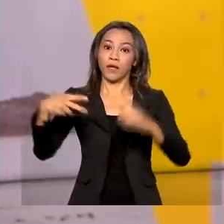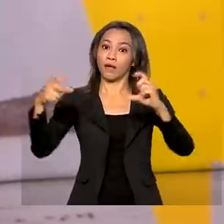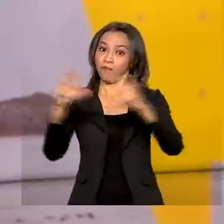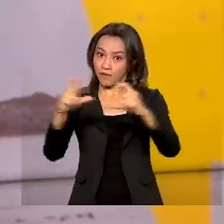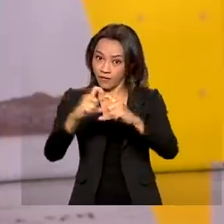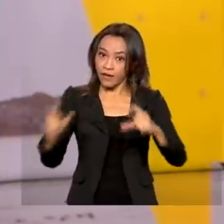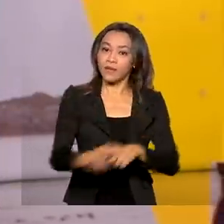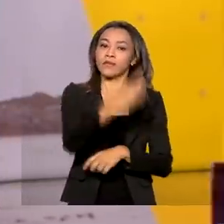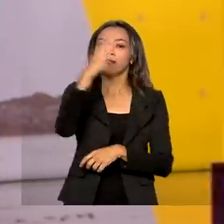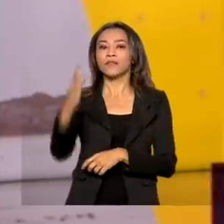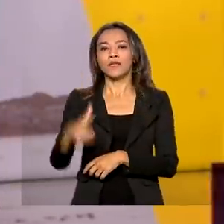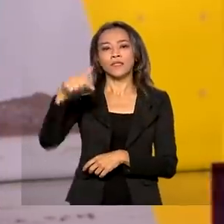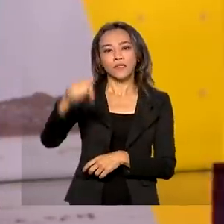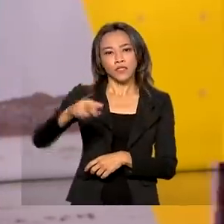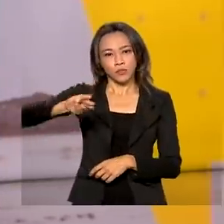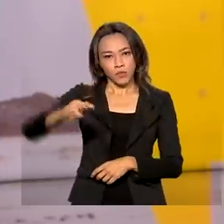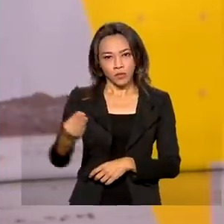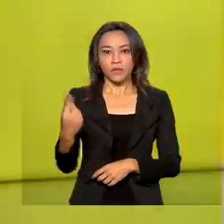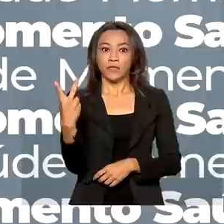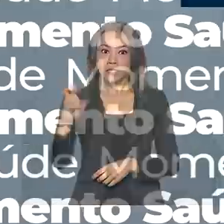15 mil da AstraZeneca.